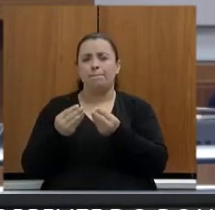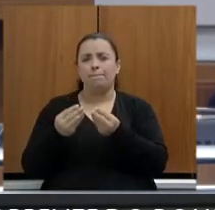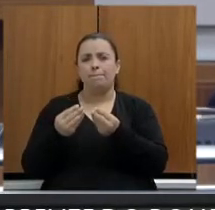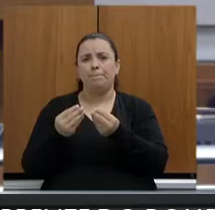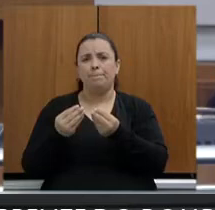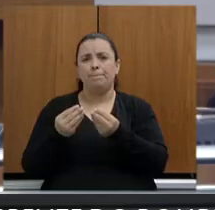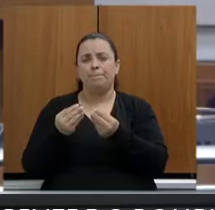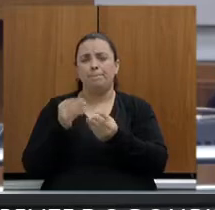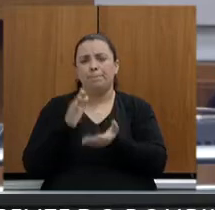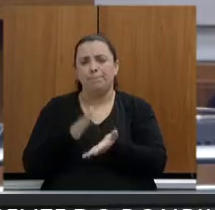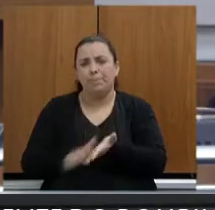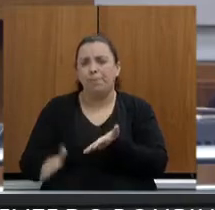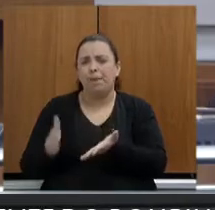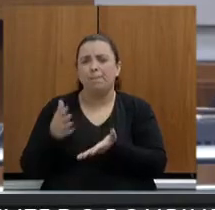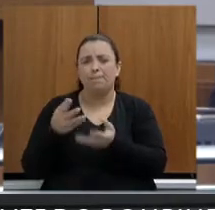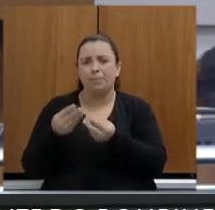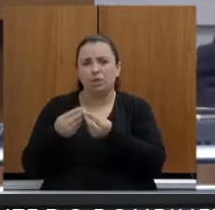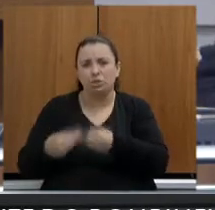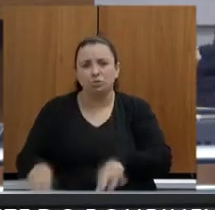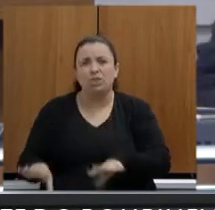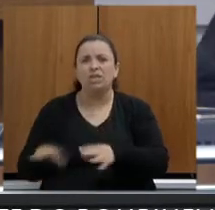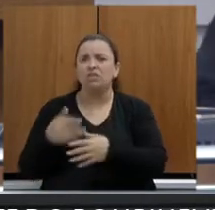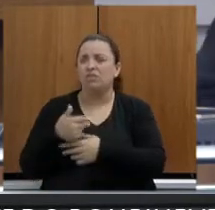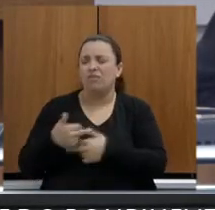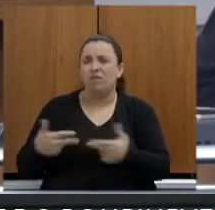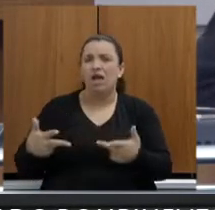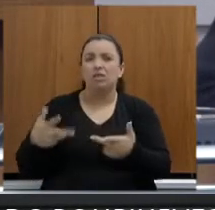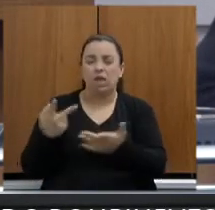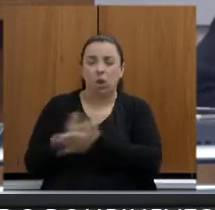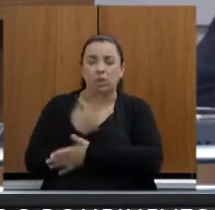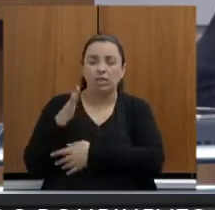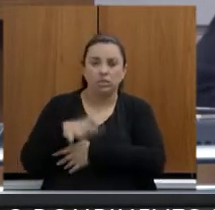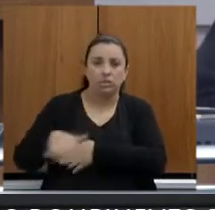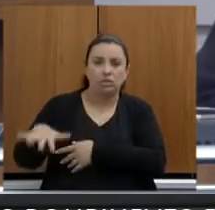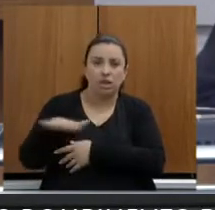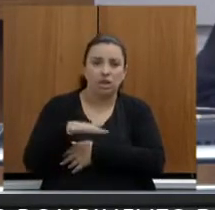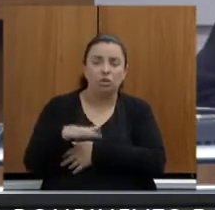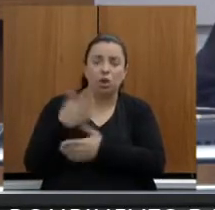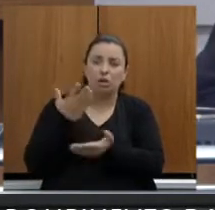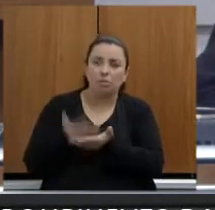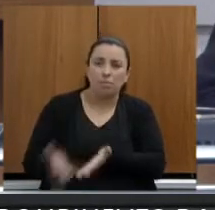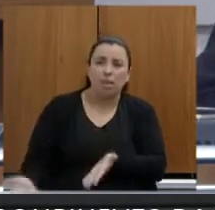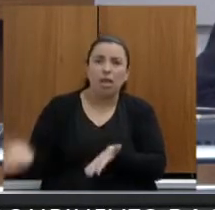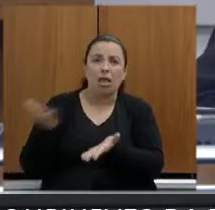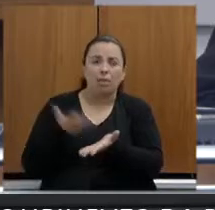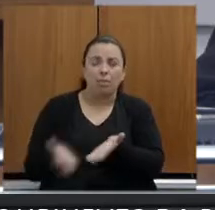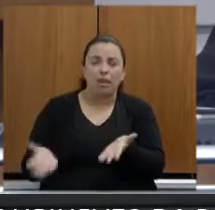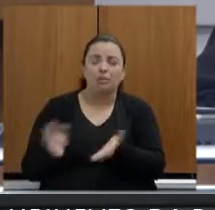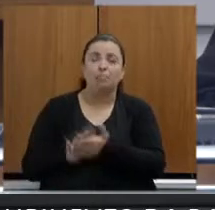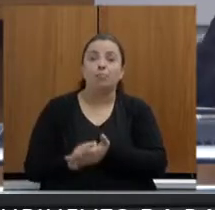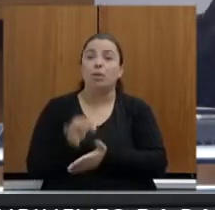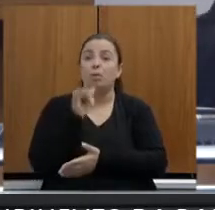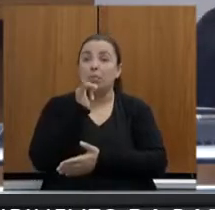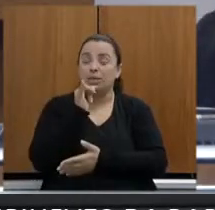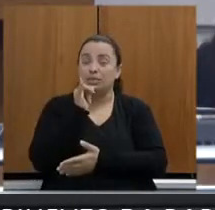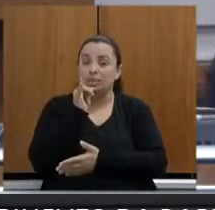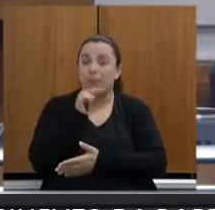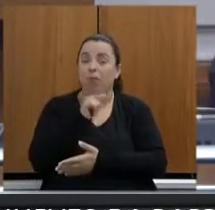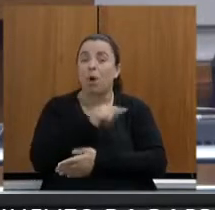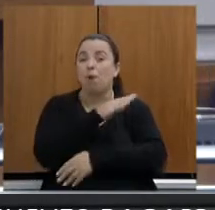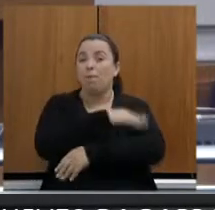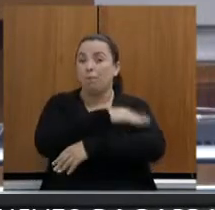a maior parte dos recursos estão destinados para a região. Então, por exemplo, o município de Brumadinho tem